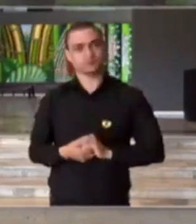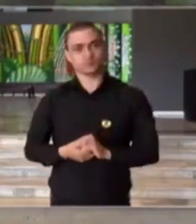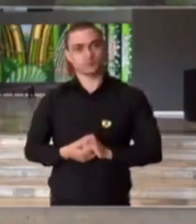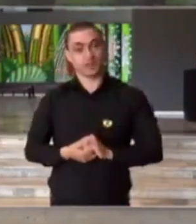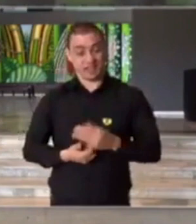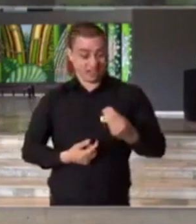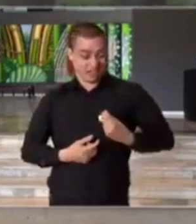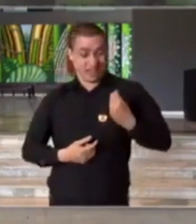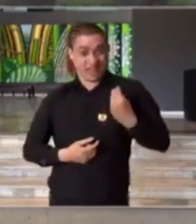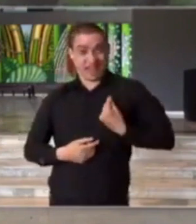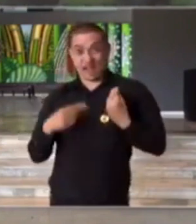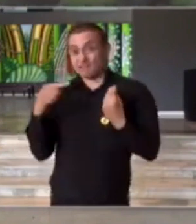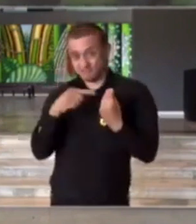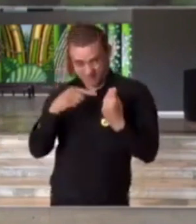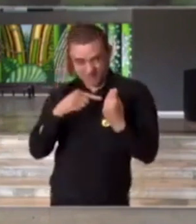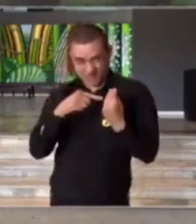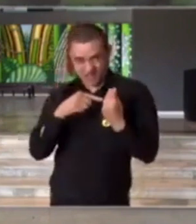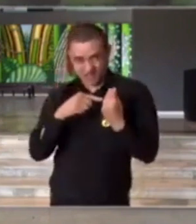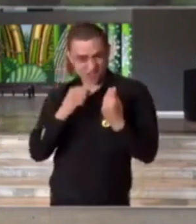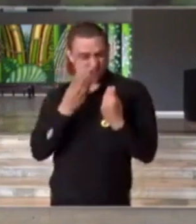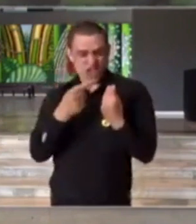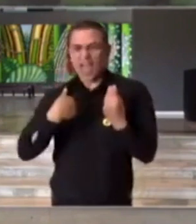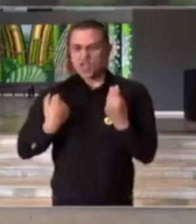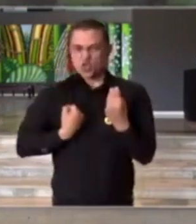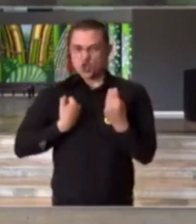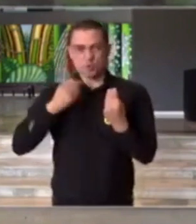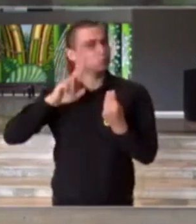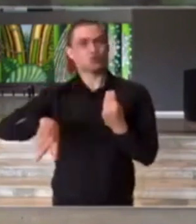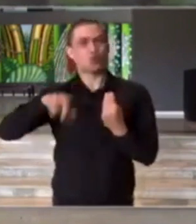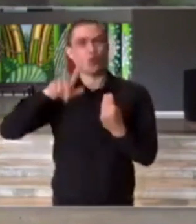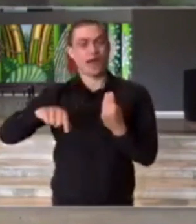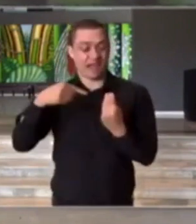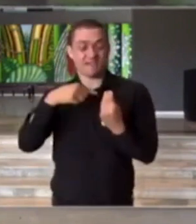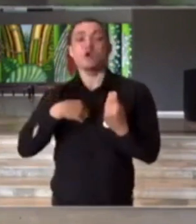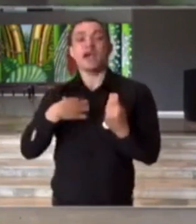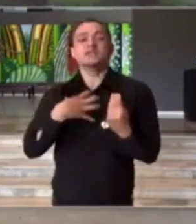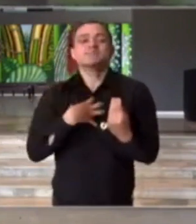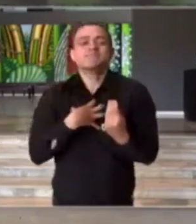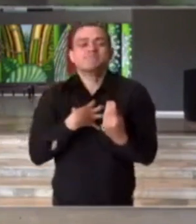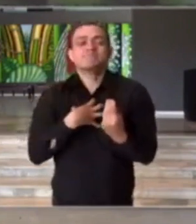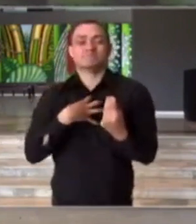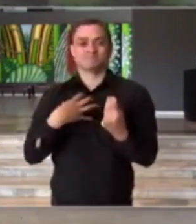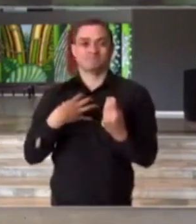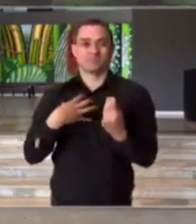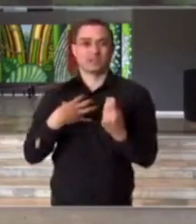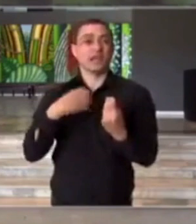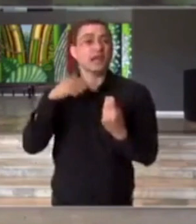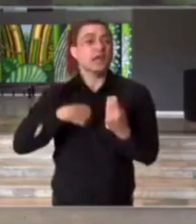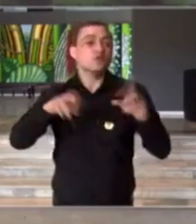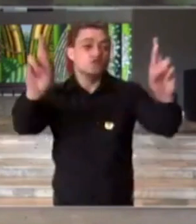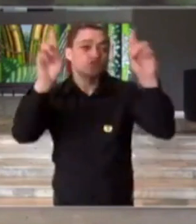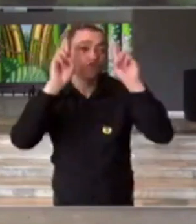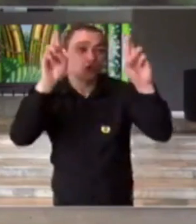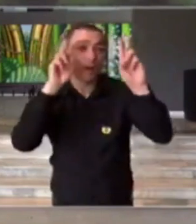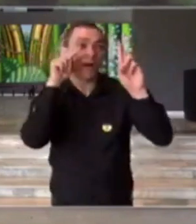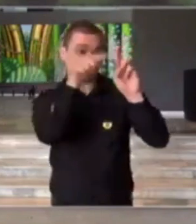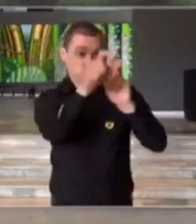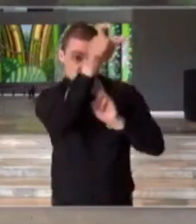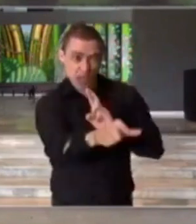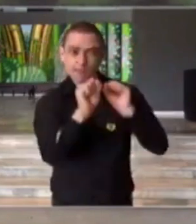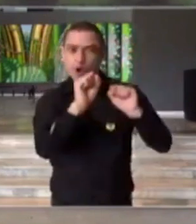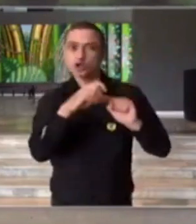A vida, presidente Bolsonaro, não é um número, é sentimento. E eu espero que o senhor ainda possa